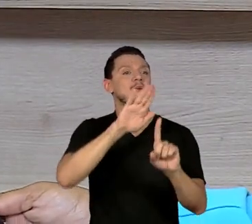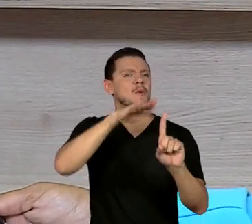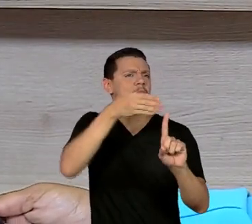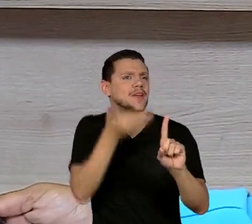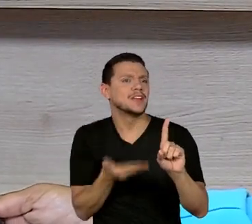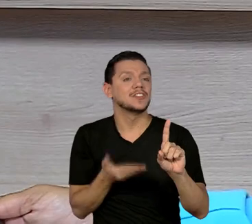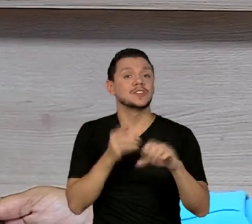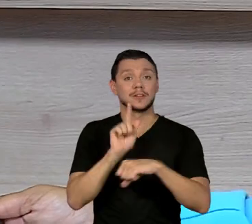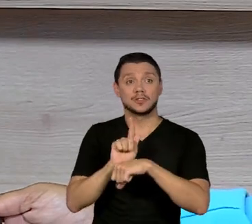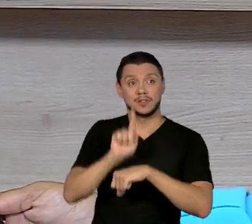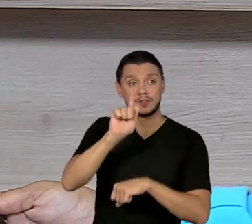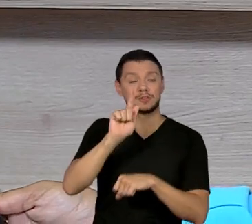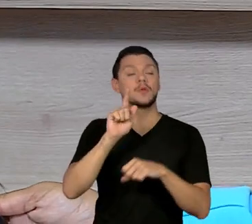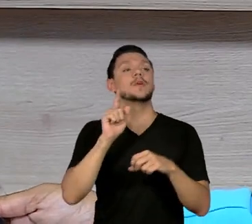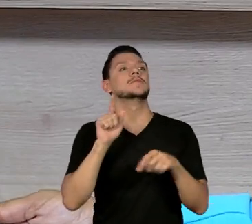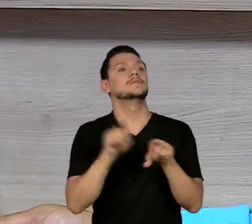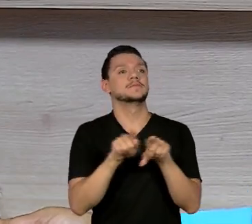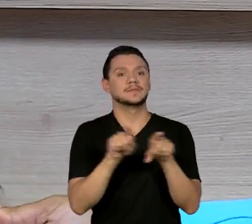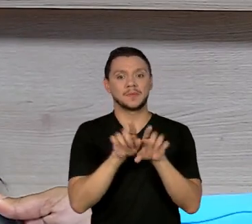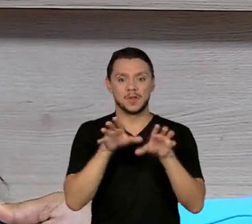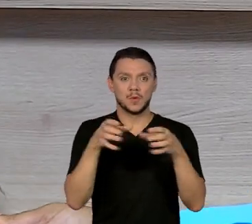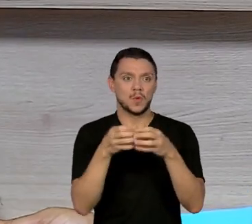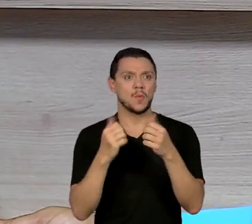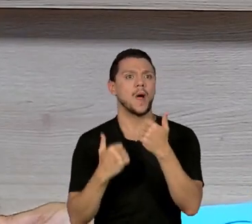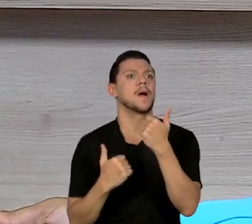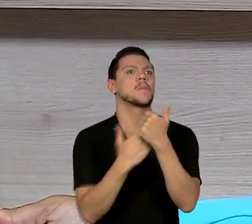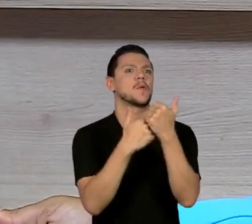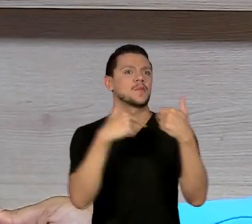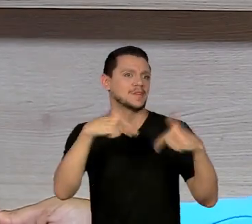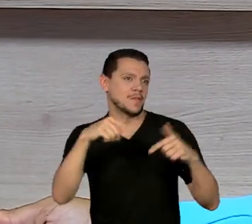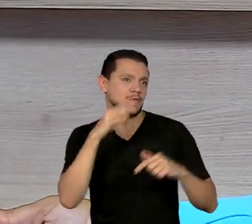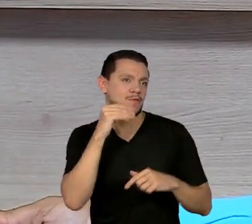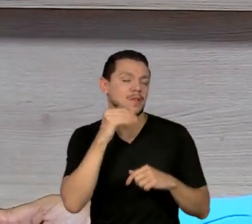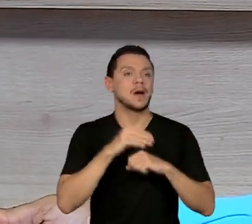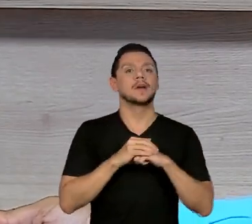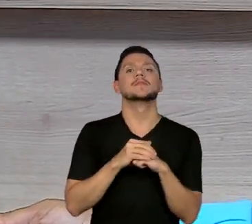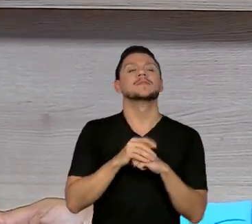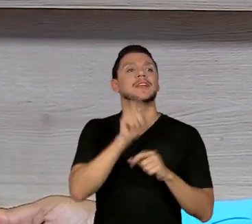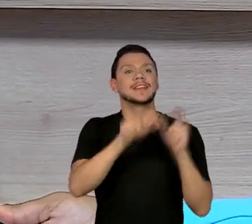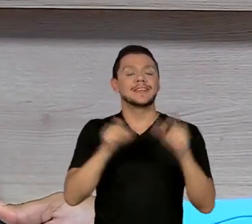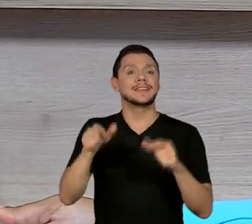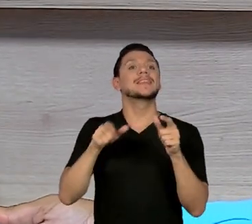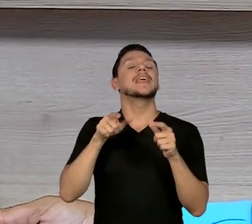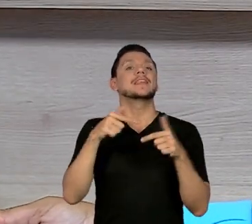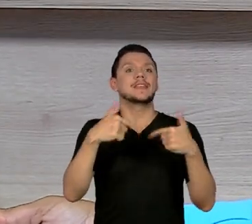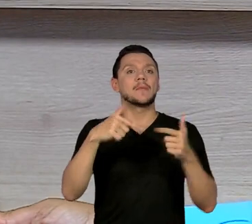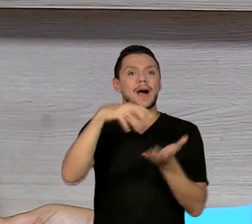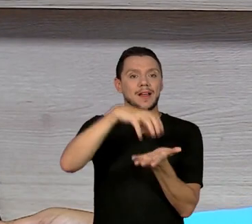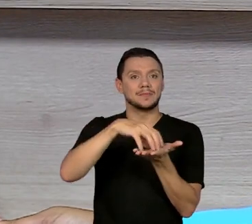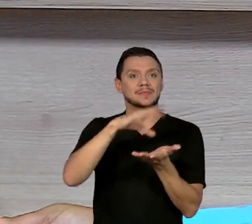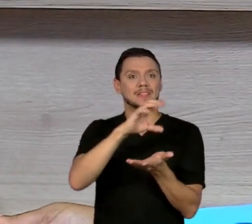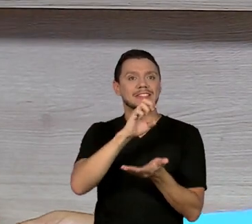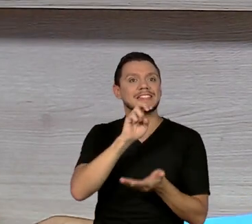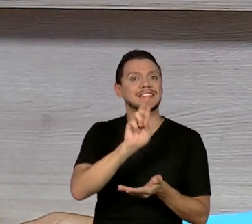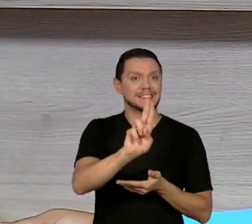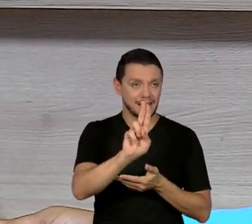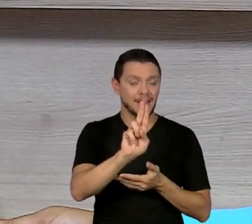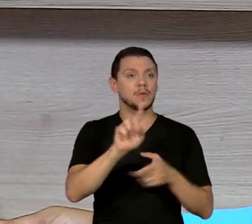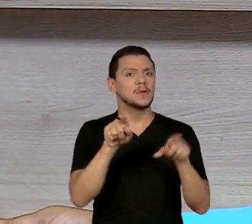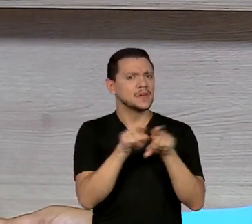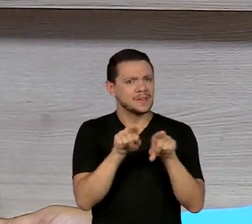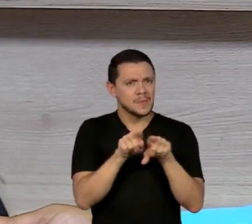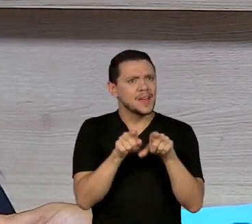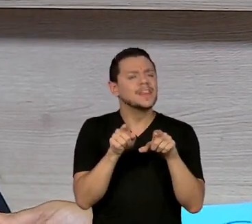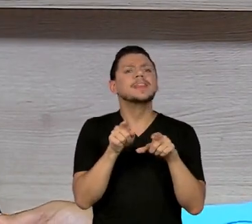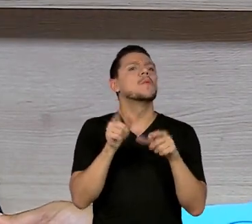os gestores da rede, o quadro de apoio, os analistas do CELS e agora também os nutricionistas,